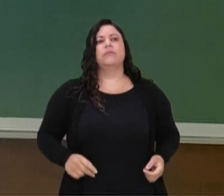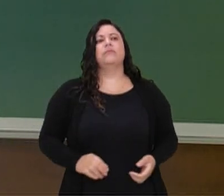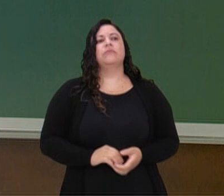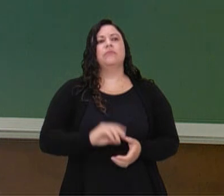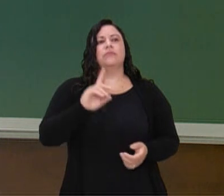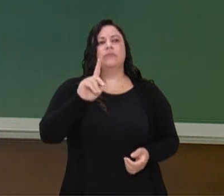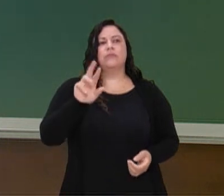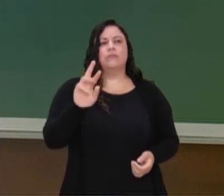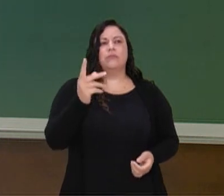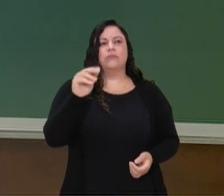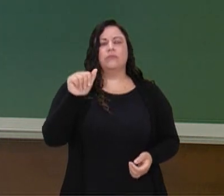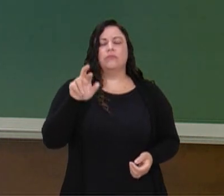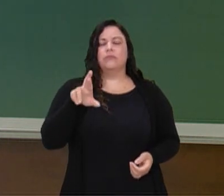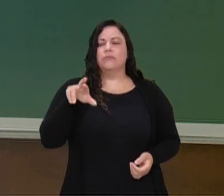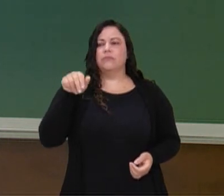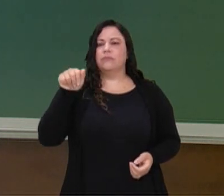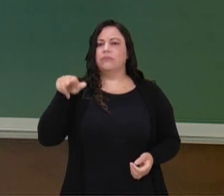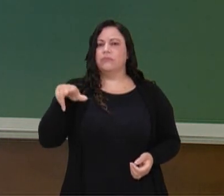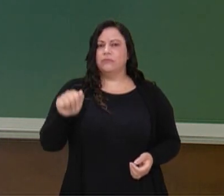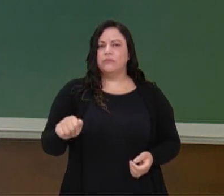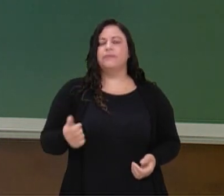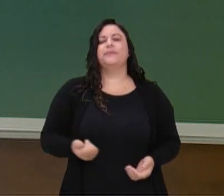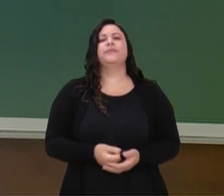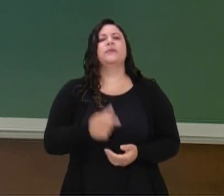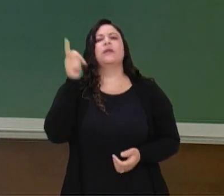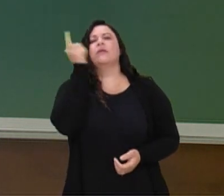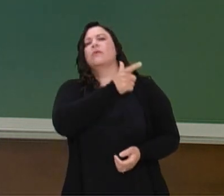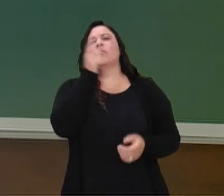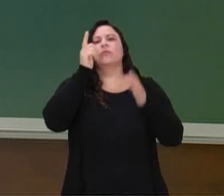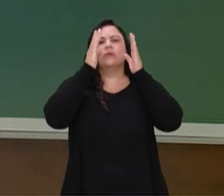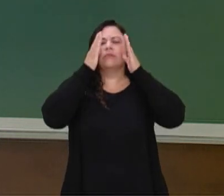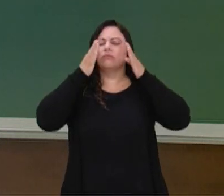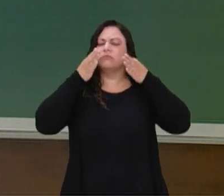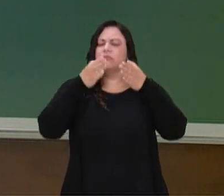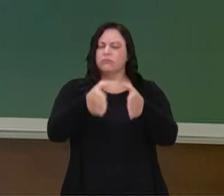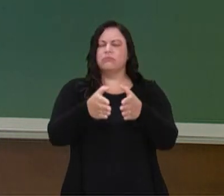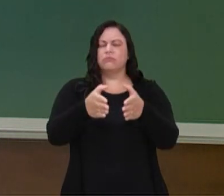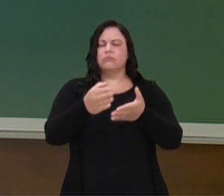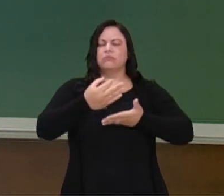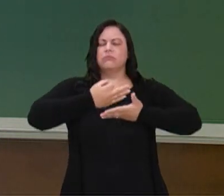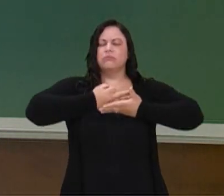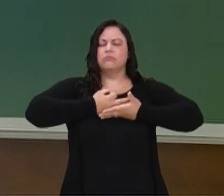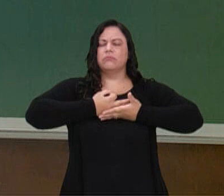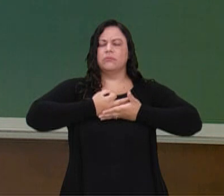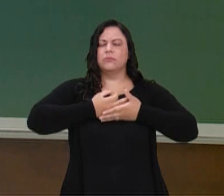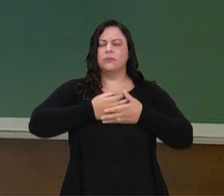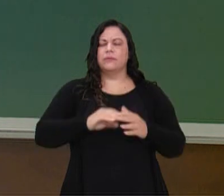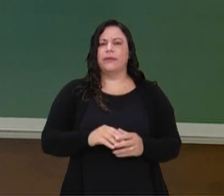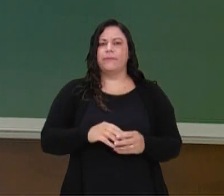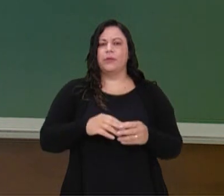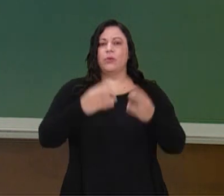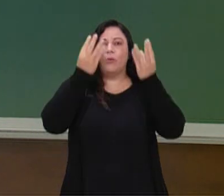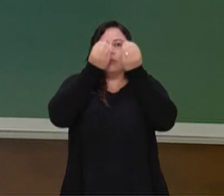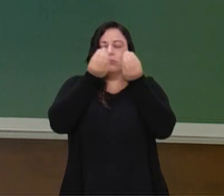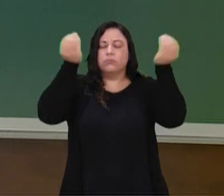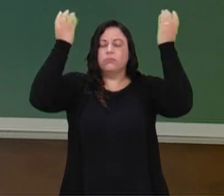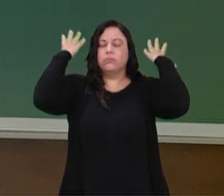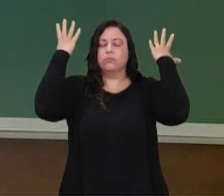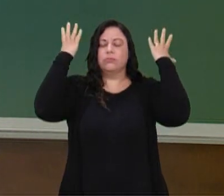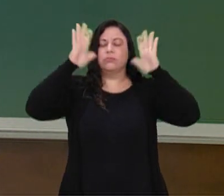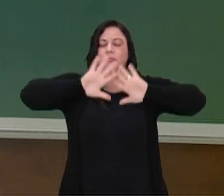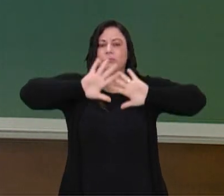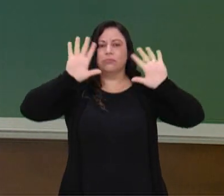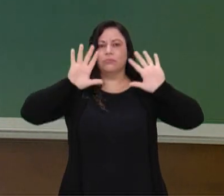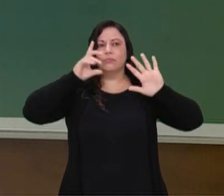O dharana, que é quando você consegue focar num sentido só. Então, é como se você descartasse tudo à sua volta.